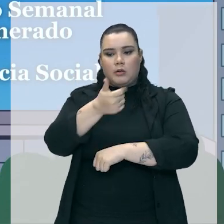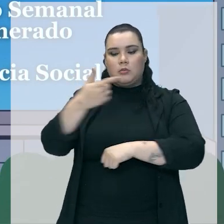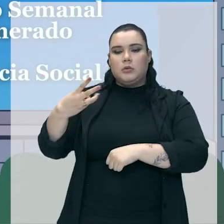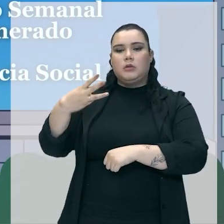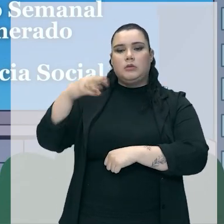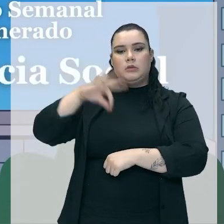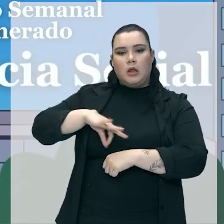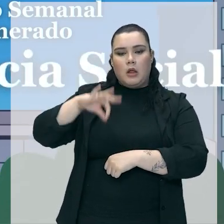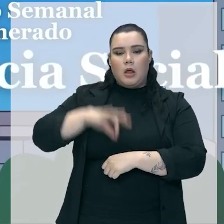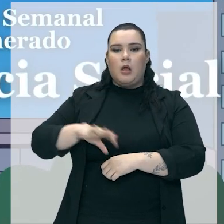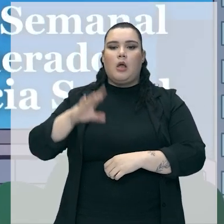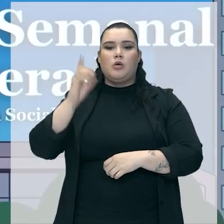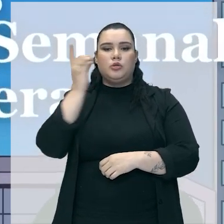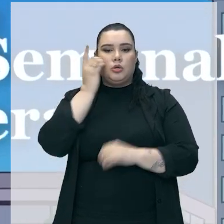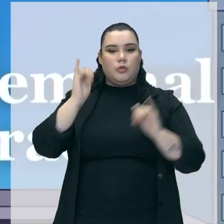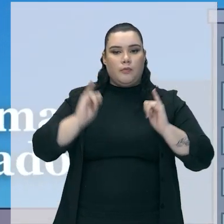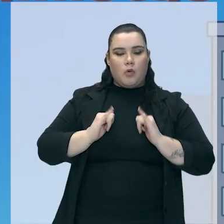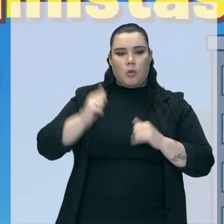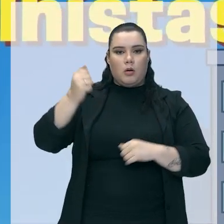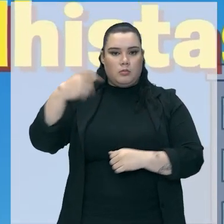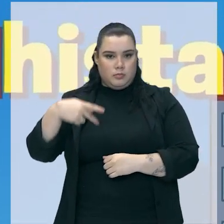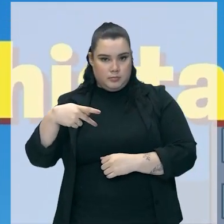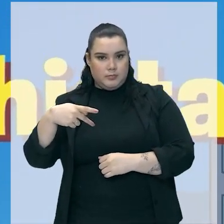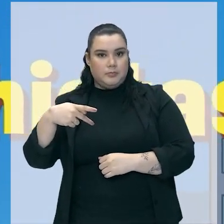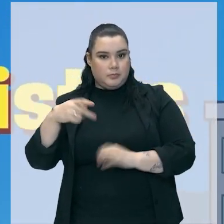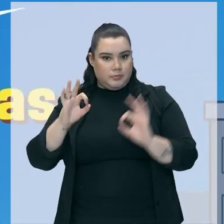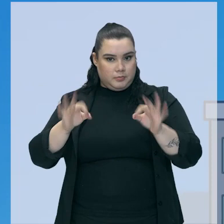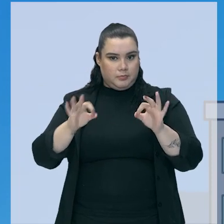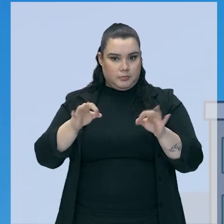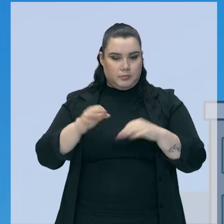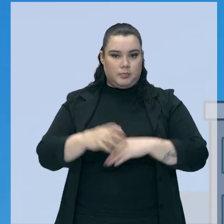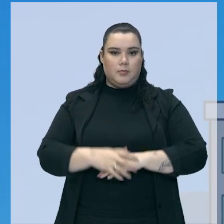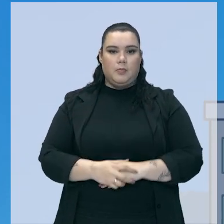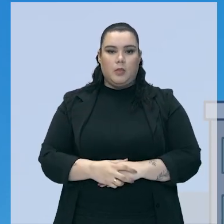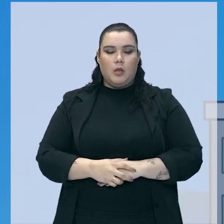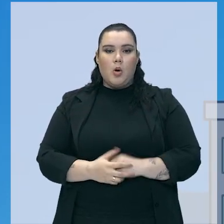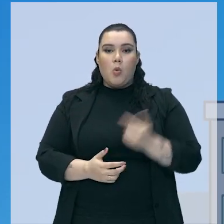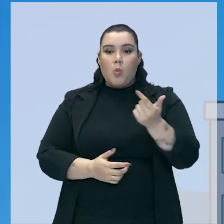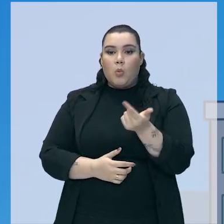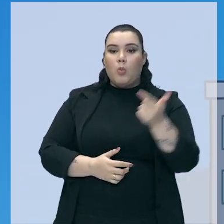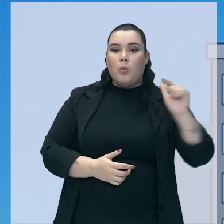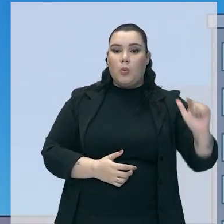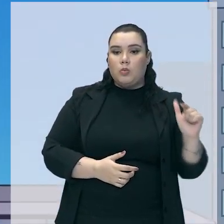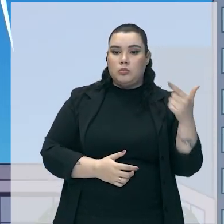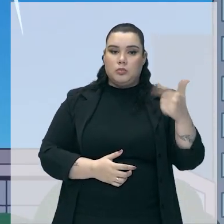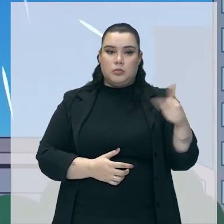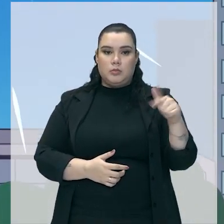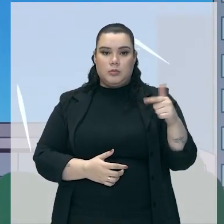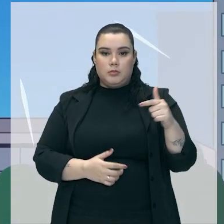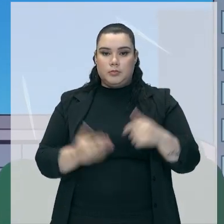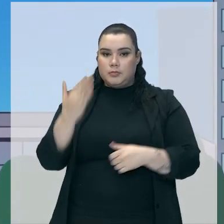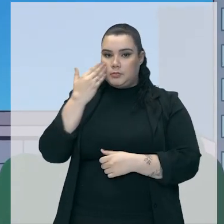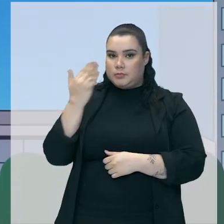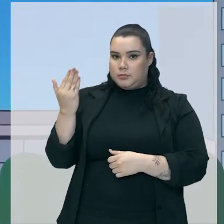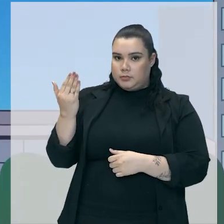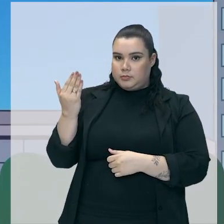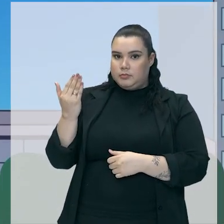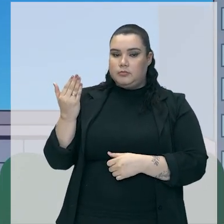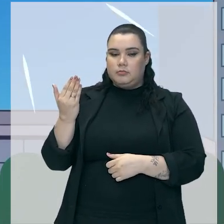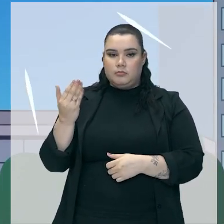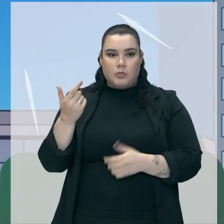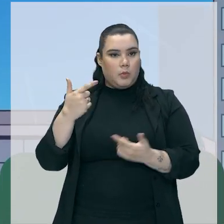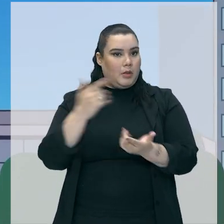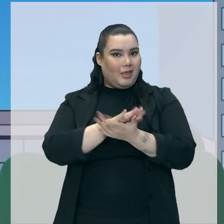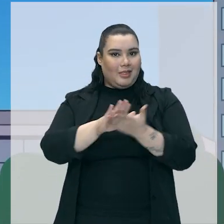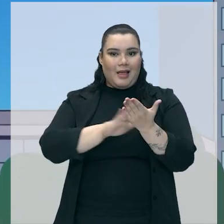descanso, aposentadoria e tudo mais. O outro não, o outro que vai aparecer aí não tem, né? E olha a situação, ele aí, tá aí,